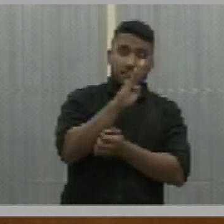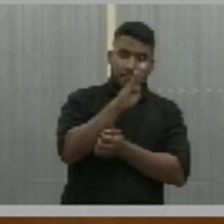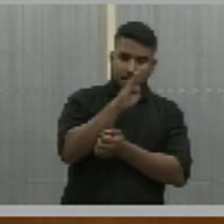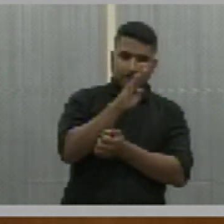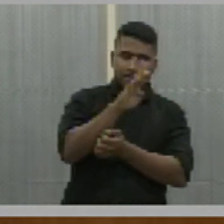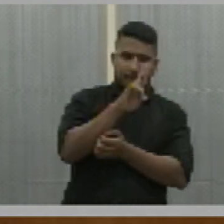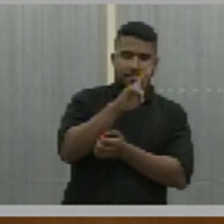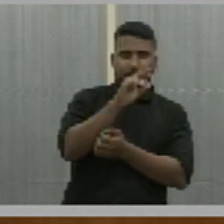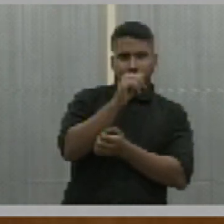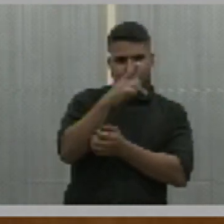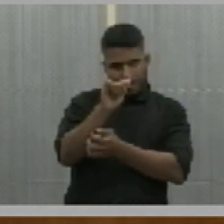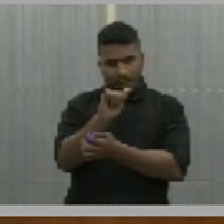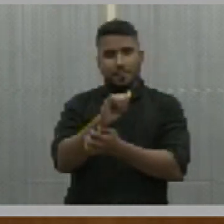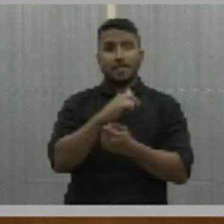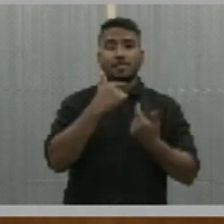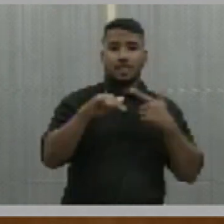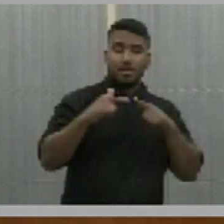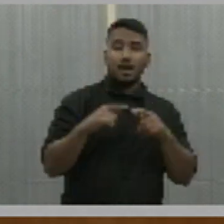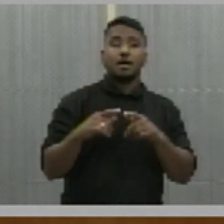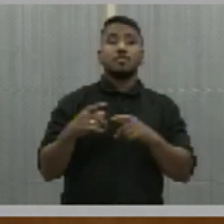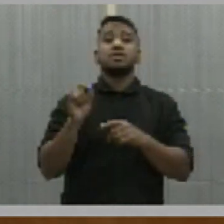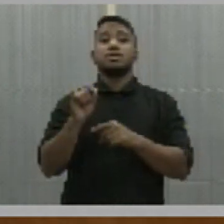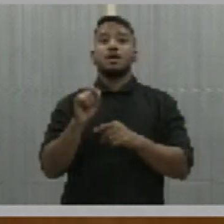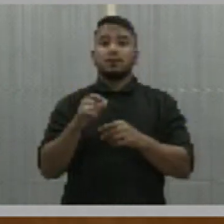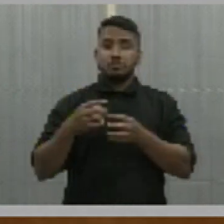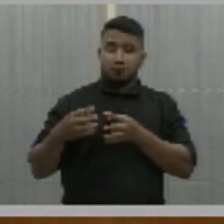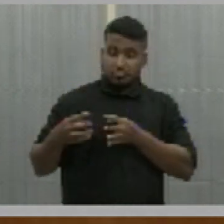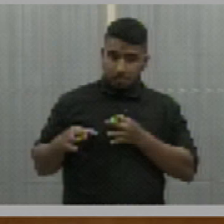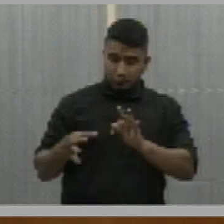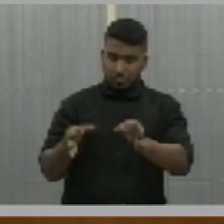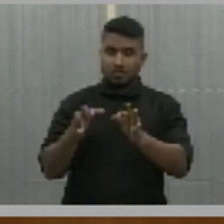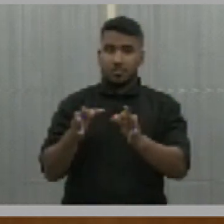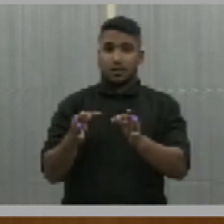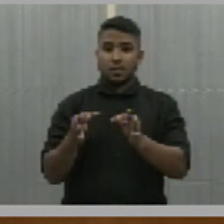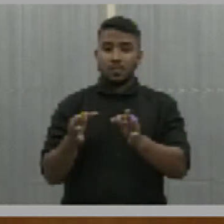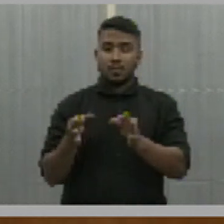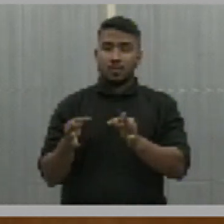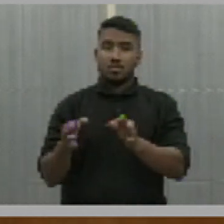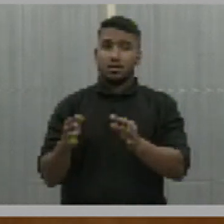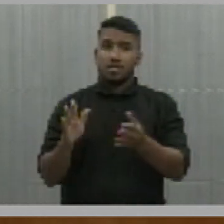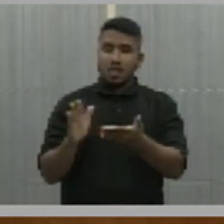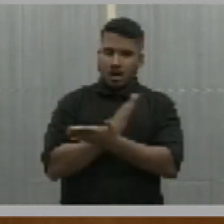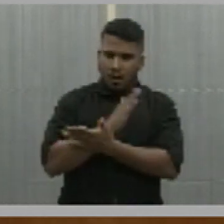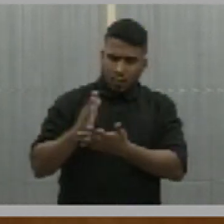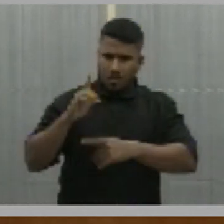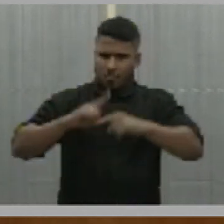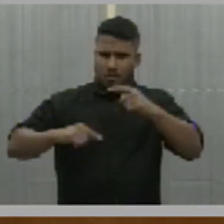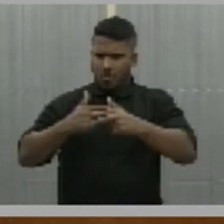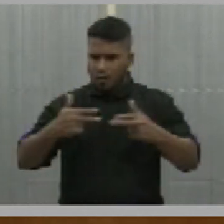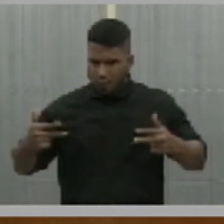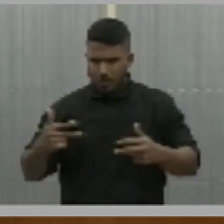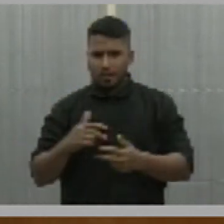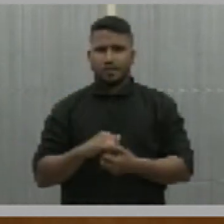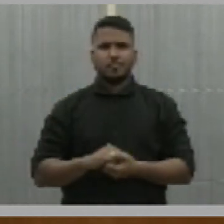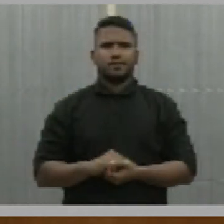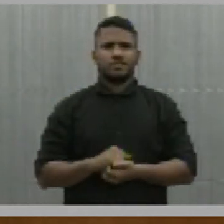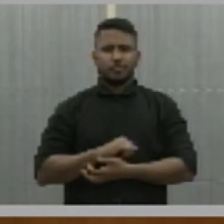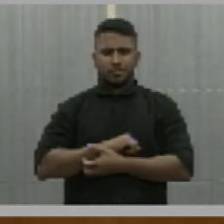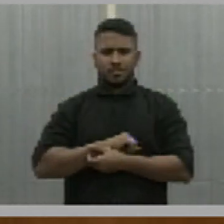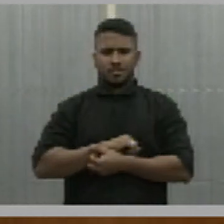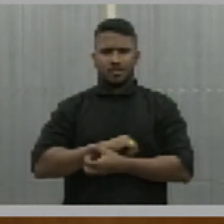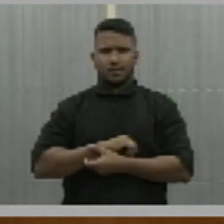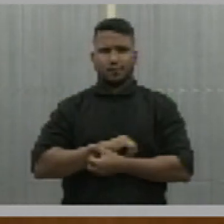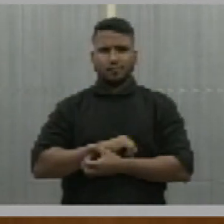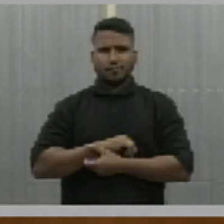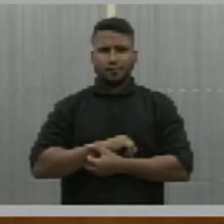a transferência de tecnologia ali de alguns produtos, de vários